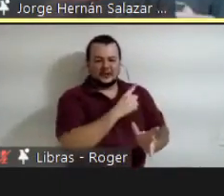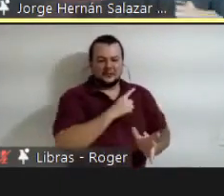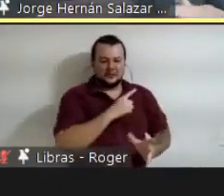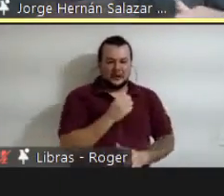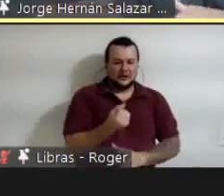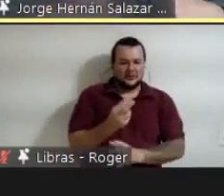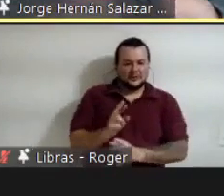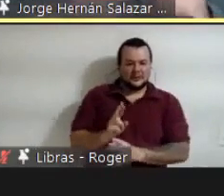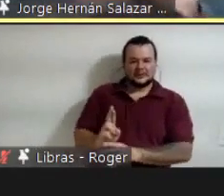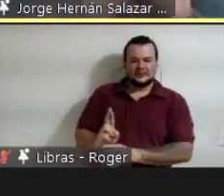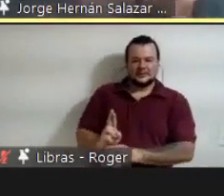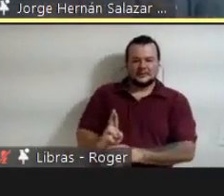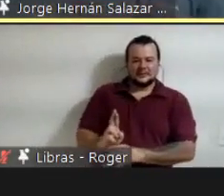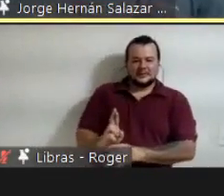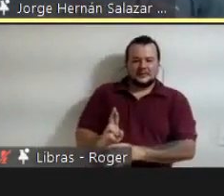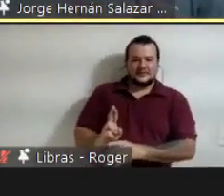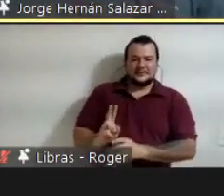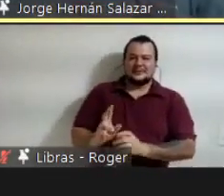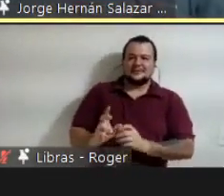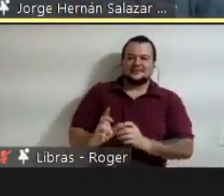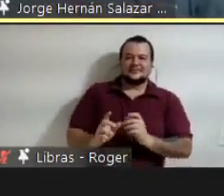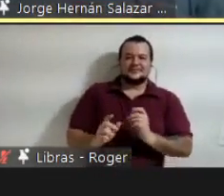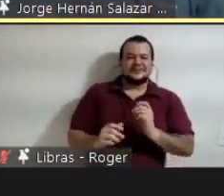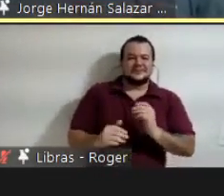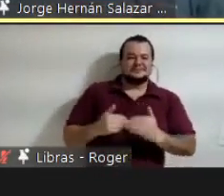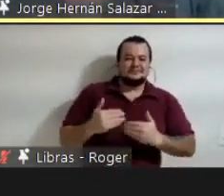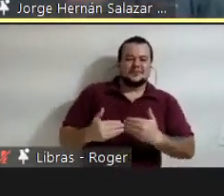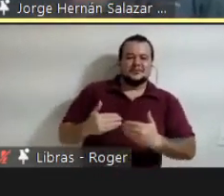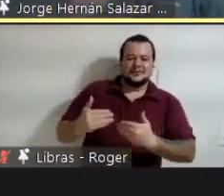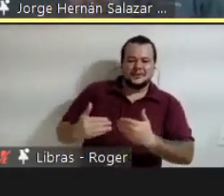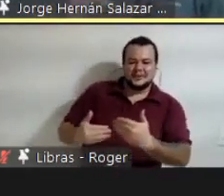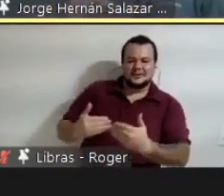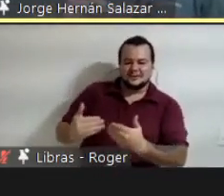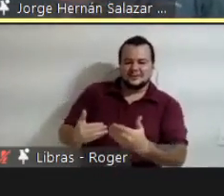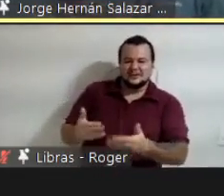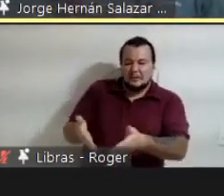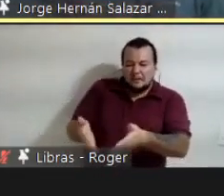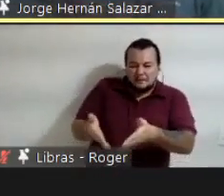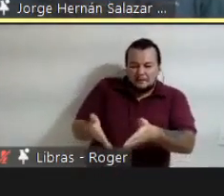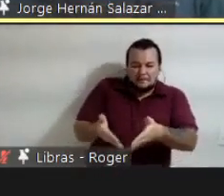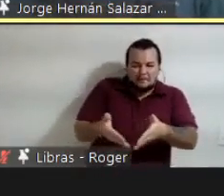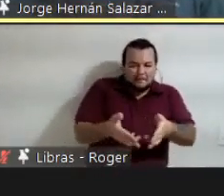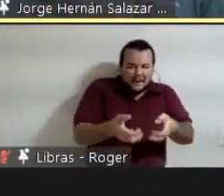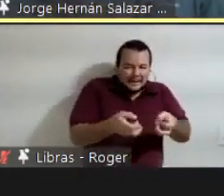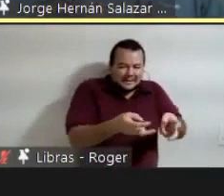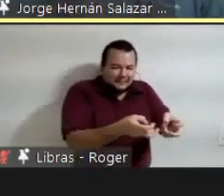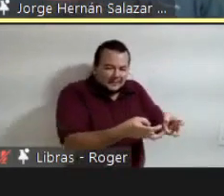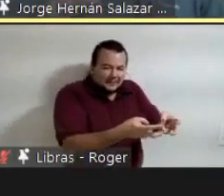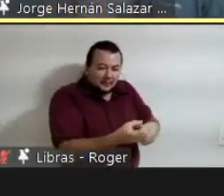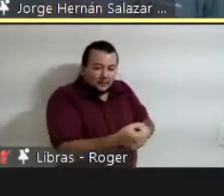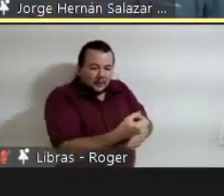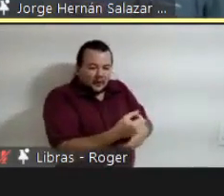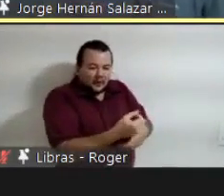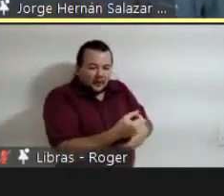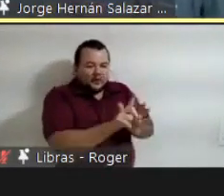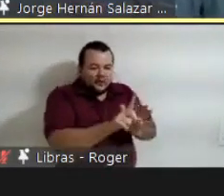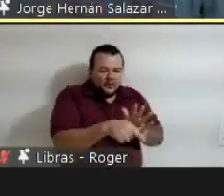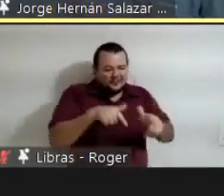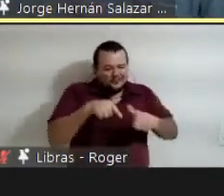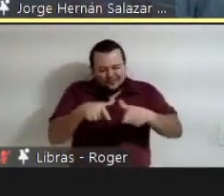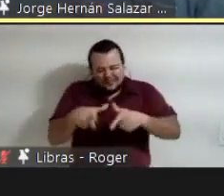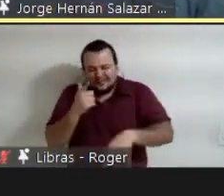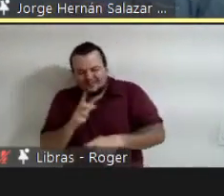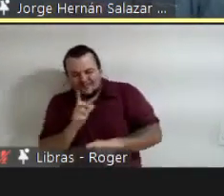uma nova pergunta e depois trabalhar para responderla é no que nos deveríamos concentrar